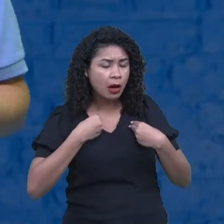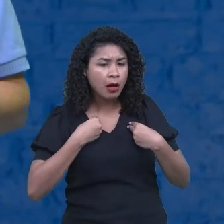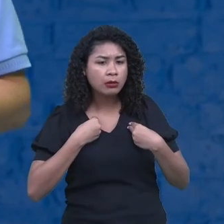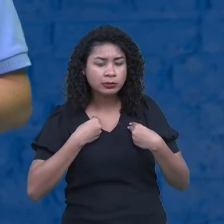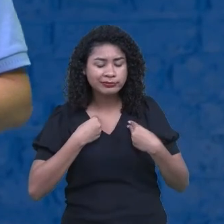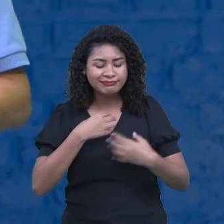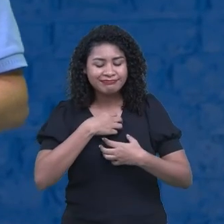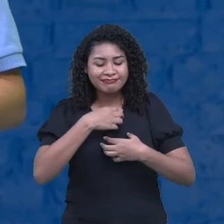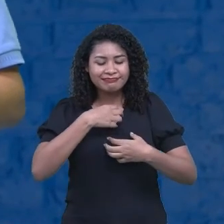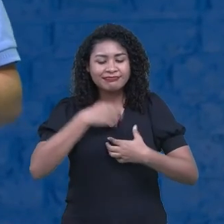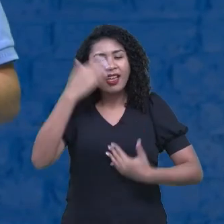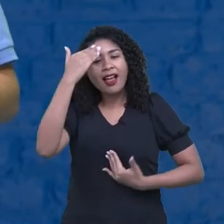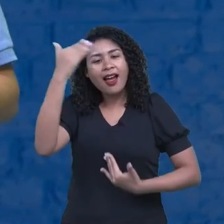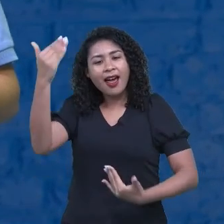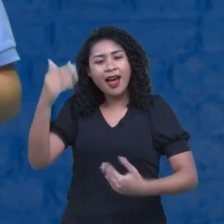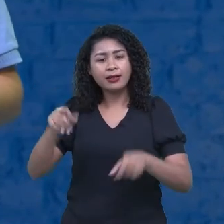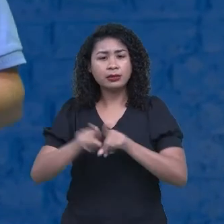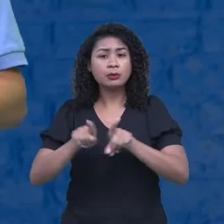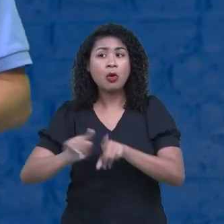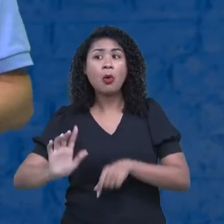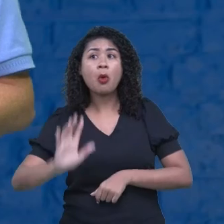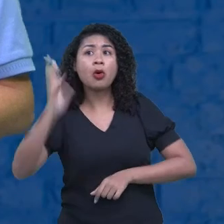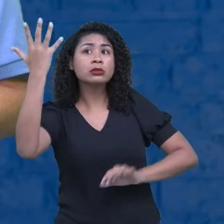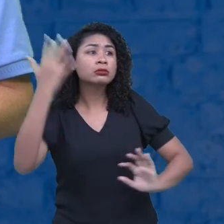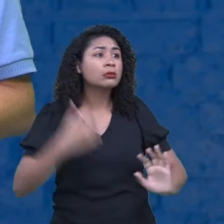Aproveitar todas as dicas. Nós temos aí,